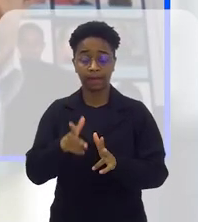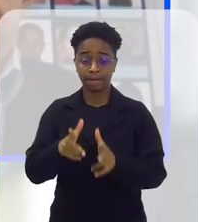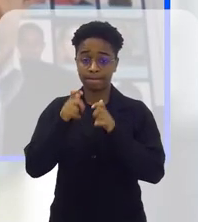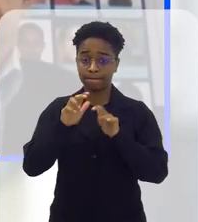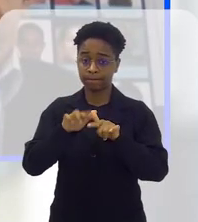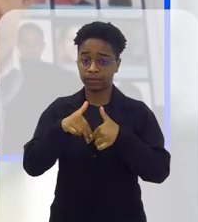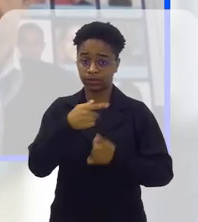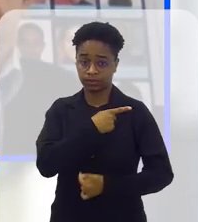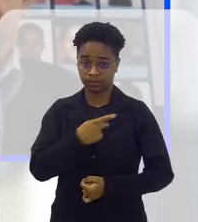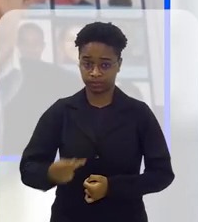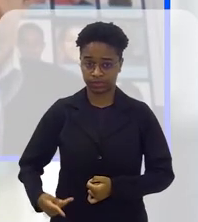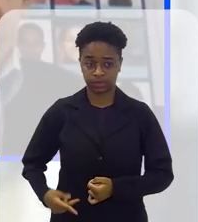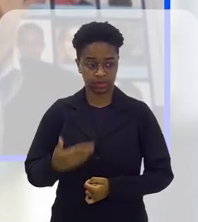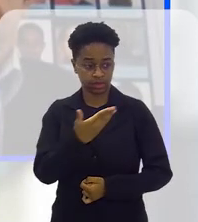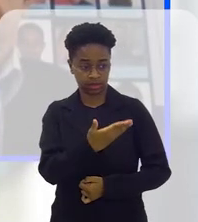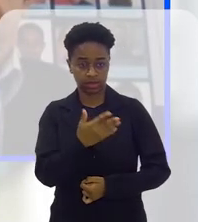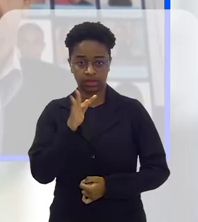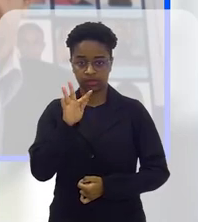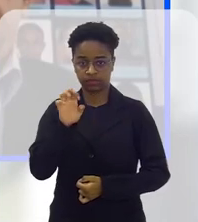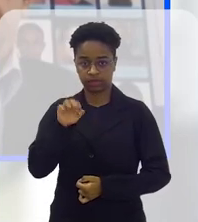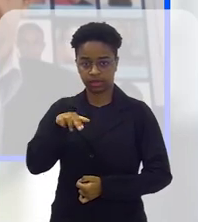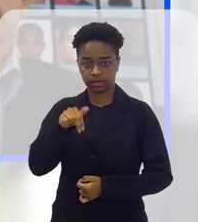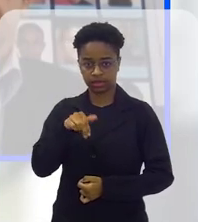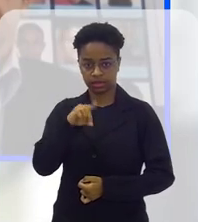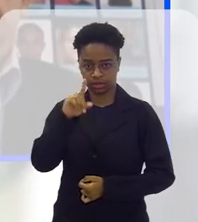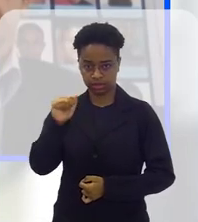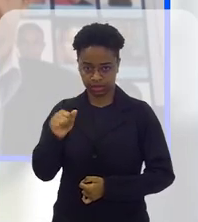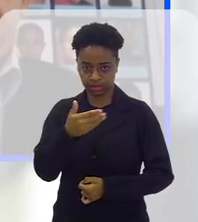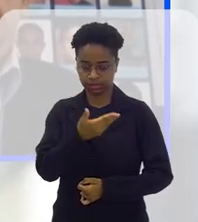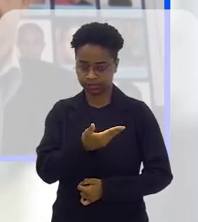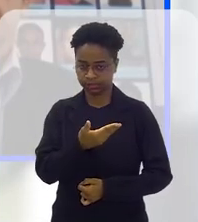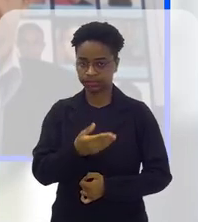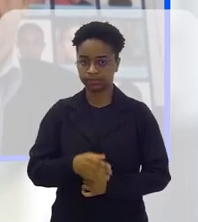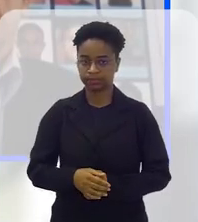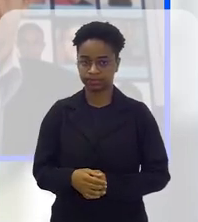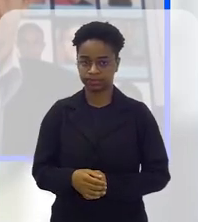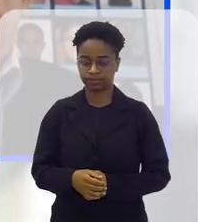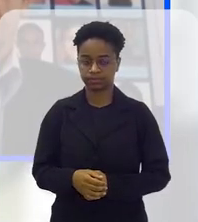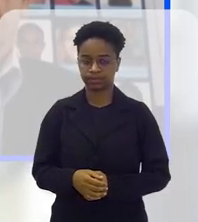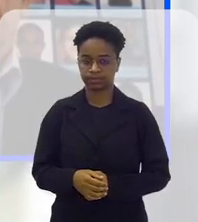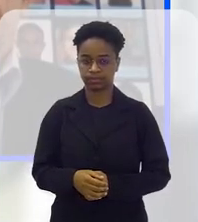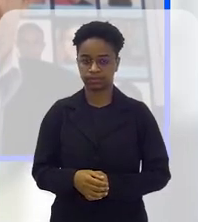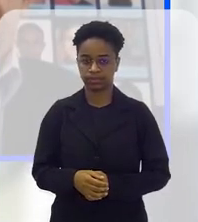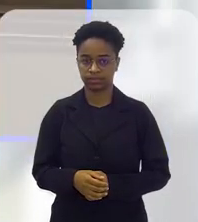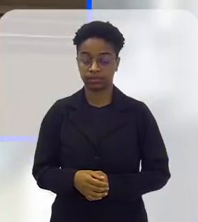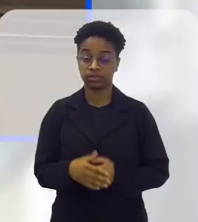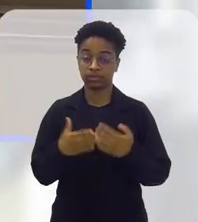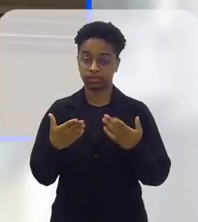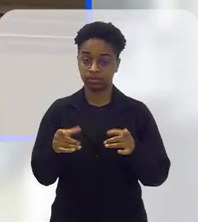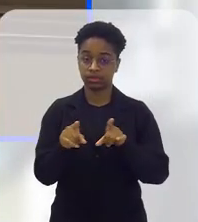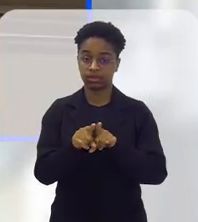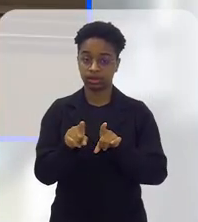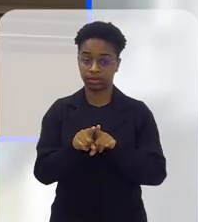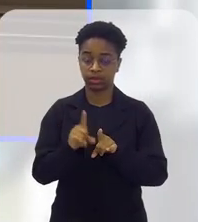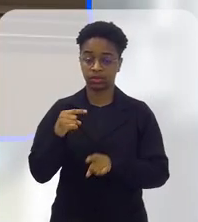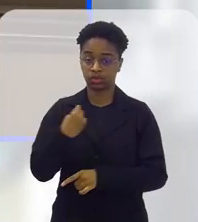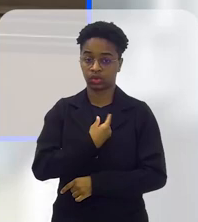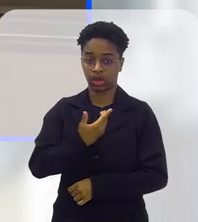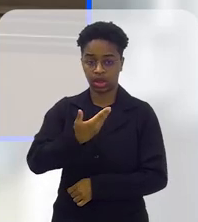dessa nossa presidente da FIA, Fernanda Alessa, Fernanda, e o nosso